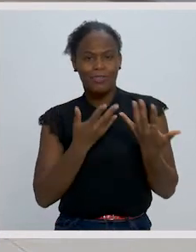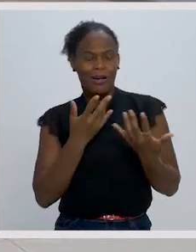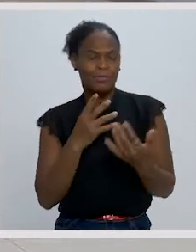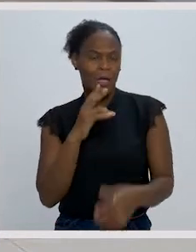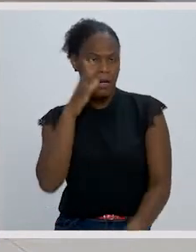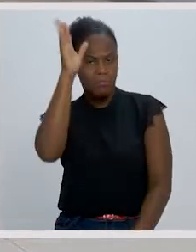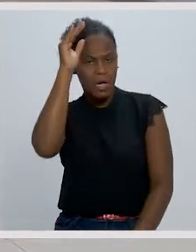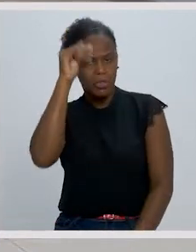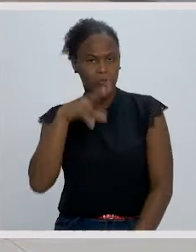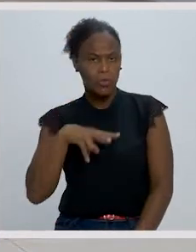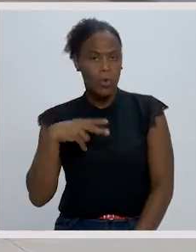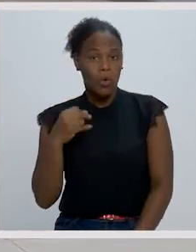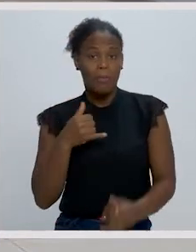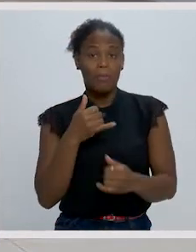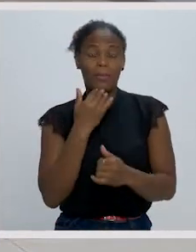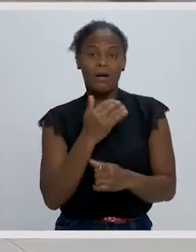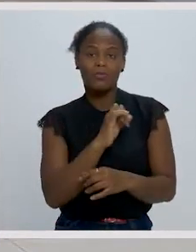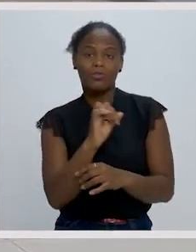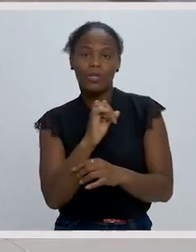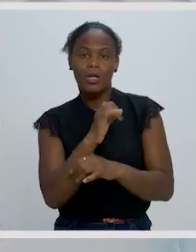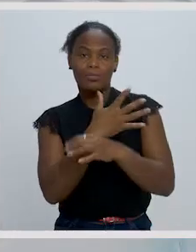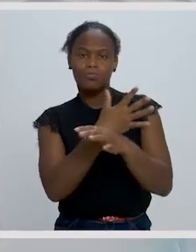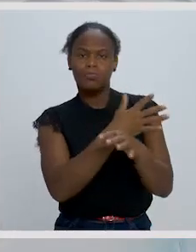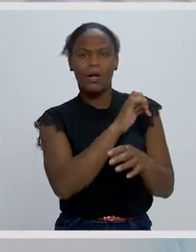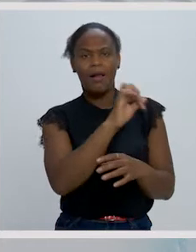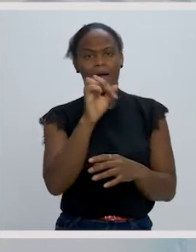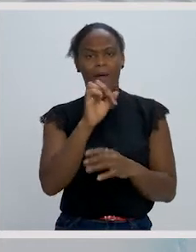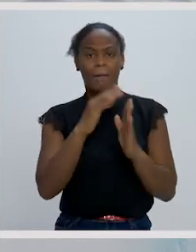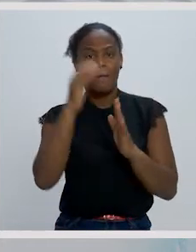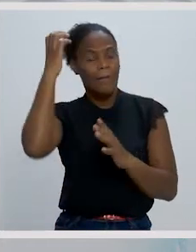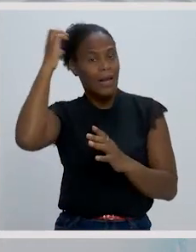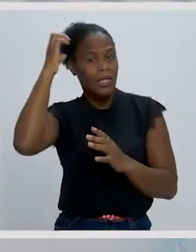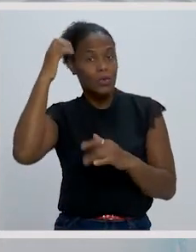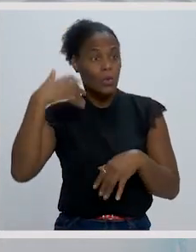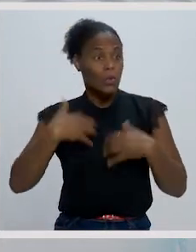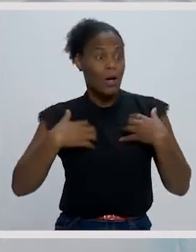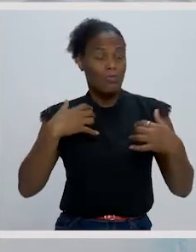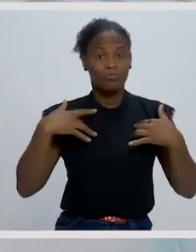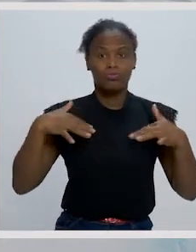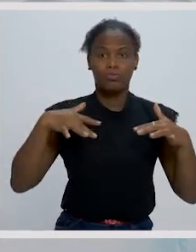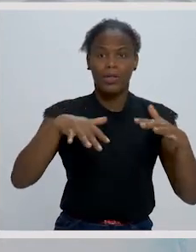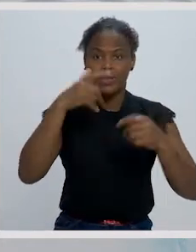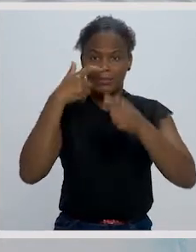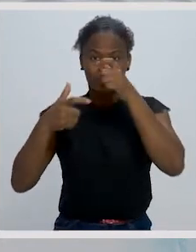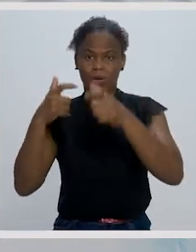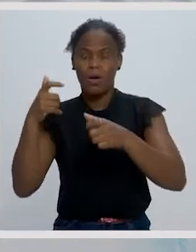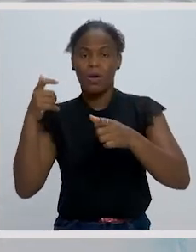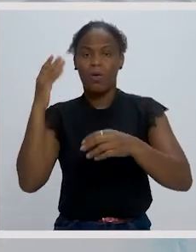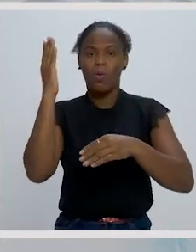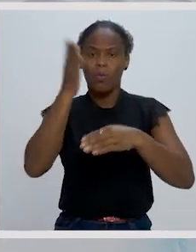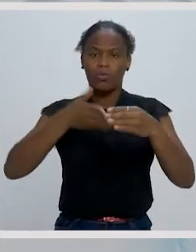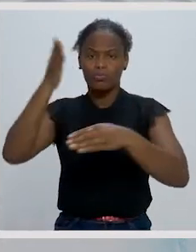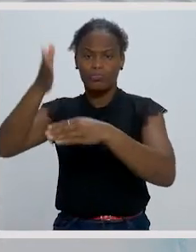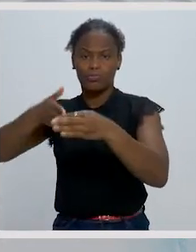luxo. Mandou incidiar os palácios. Precipitava-se sobre multidões e cortava-as as postas.